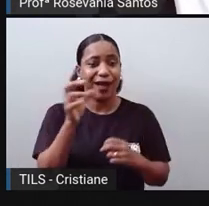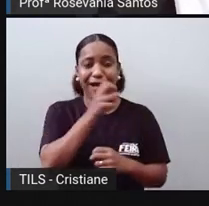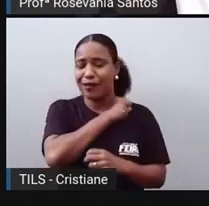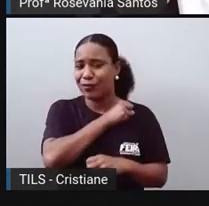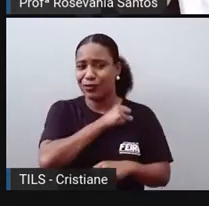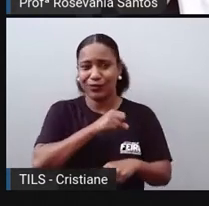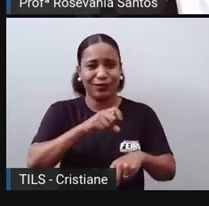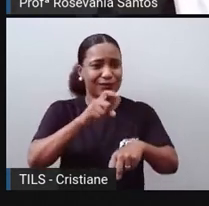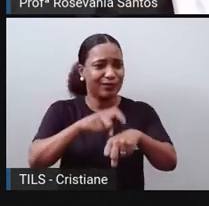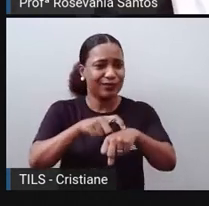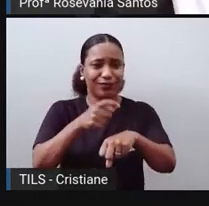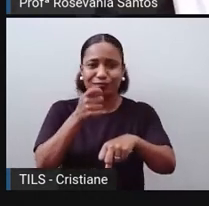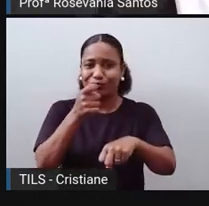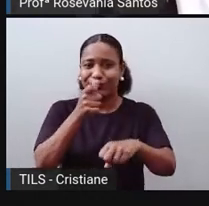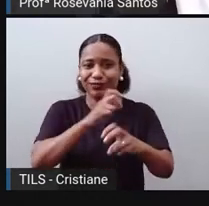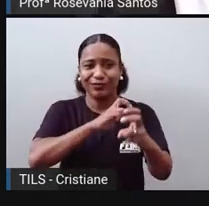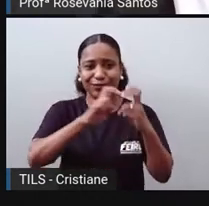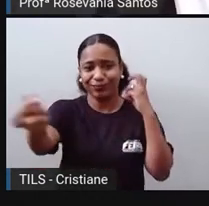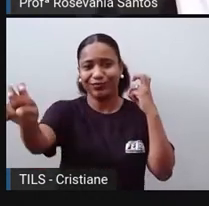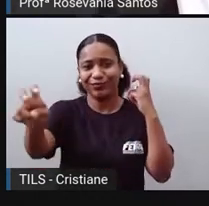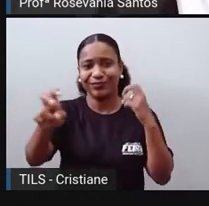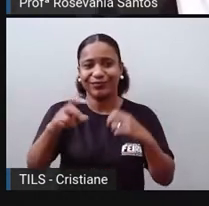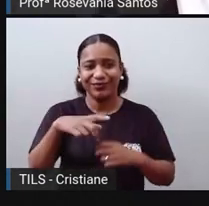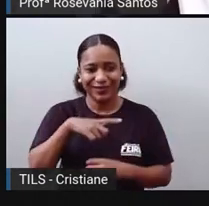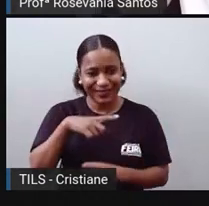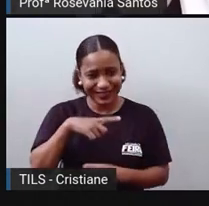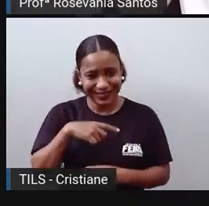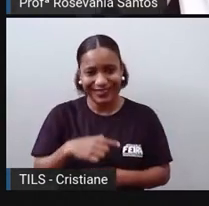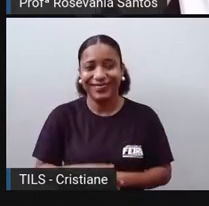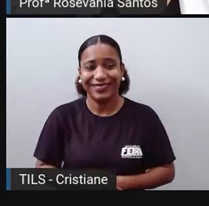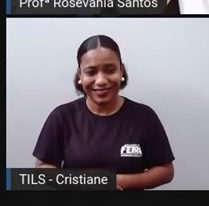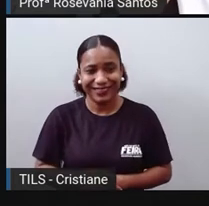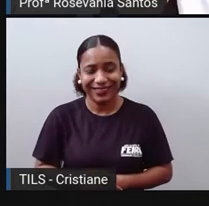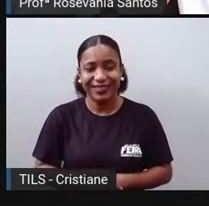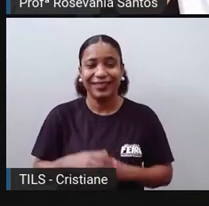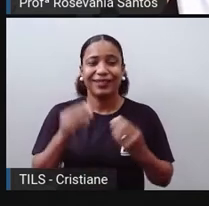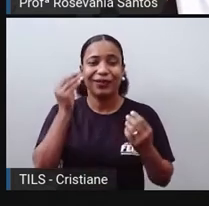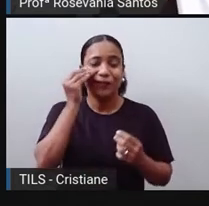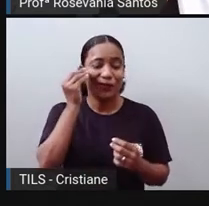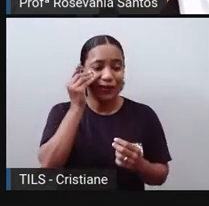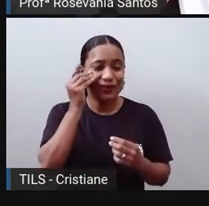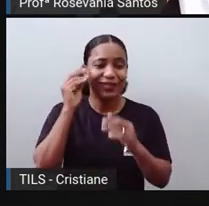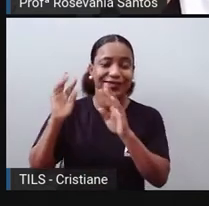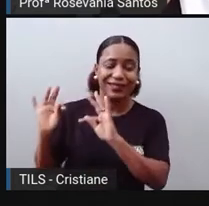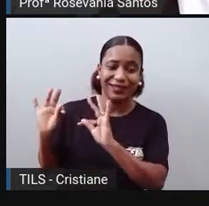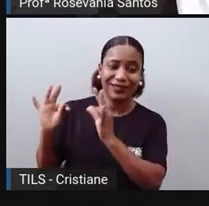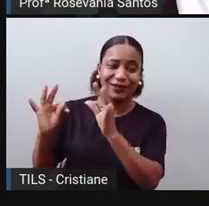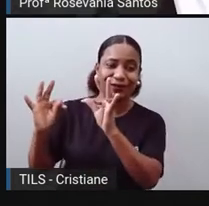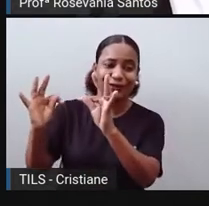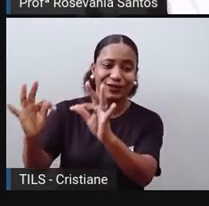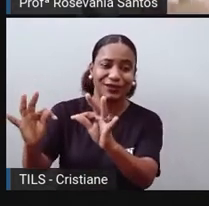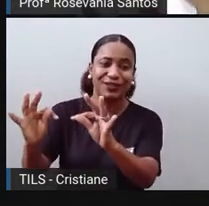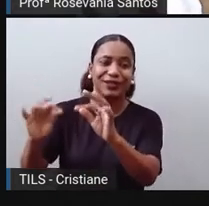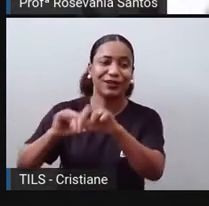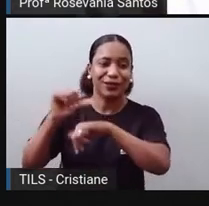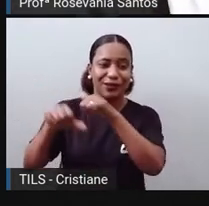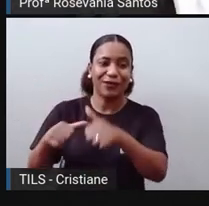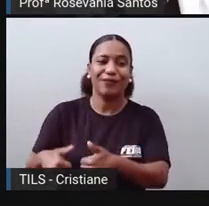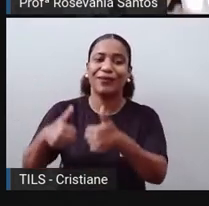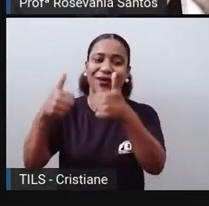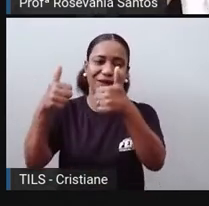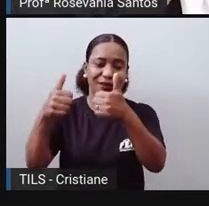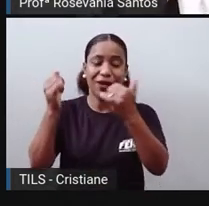dos transportes encurtou muito isso, e o fato de ter melhorado, né, isso fez com que também essas mercadorias, essas